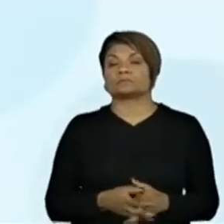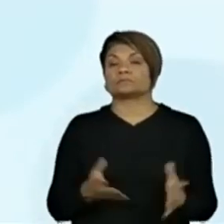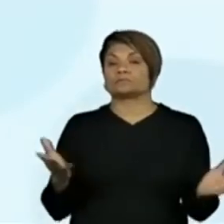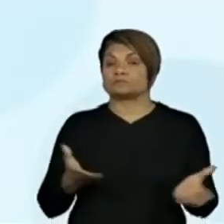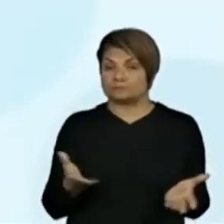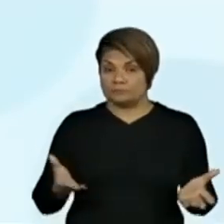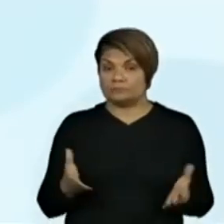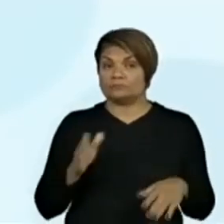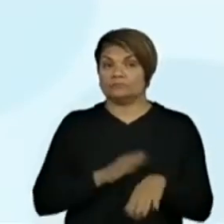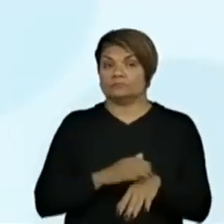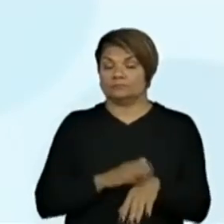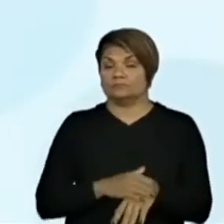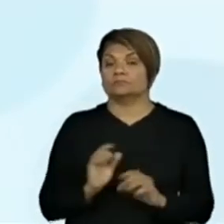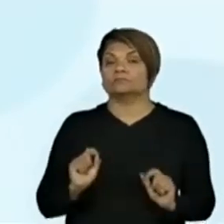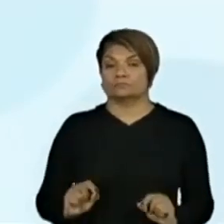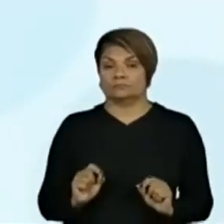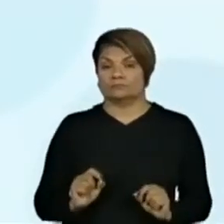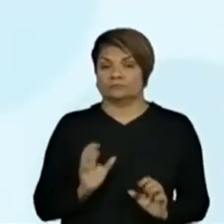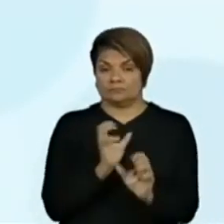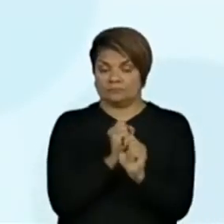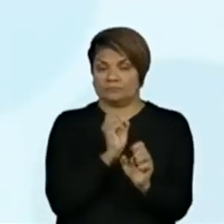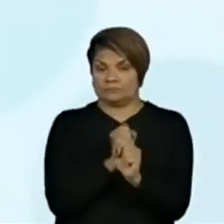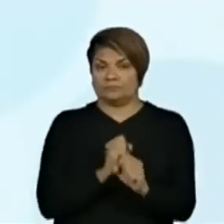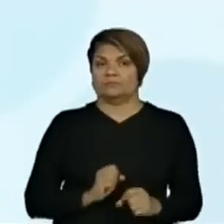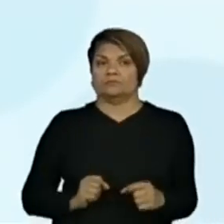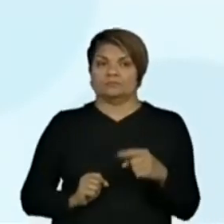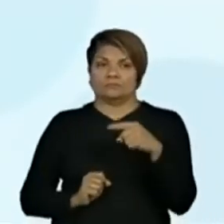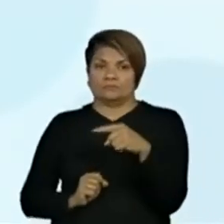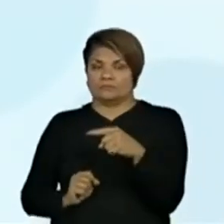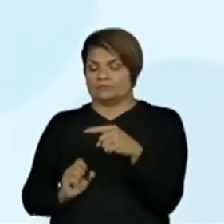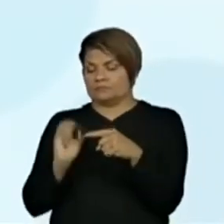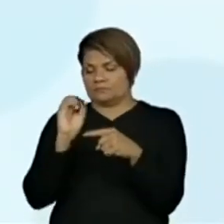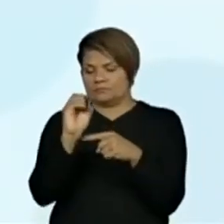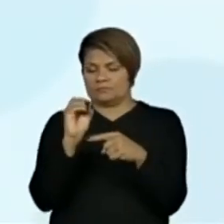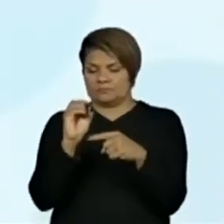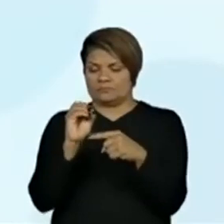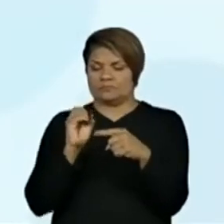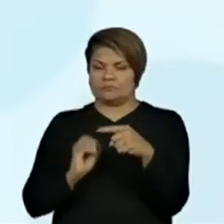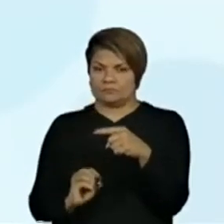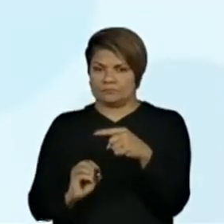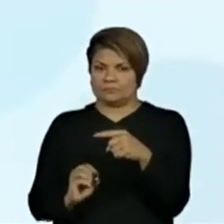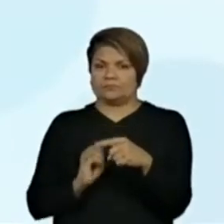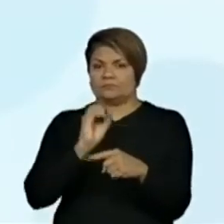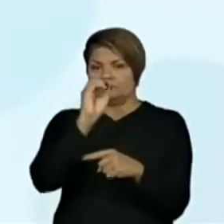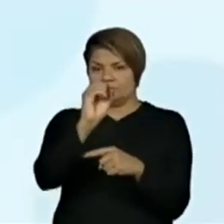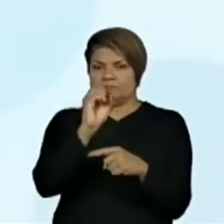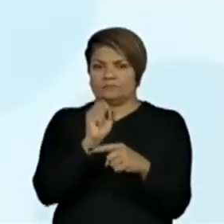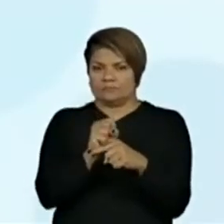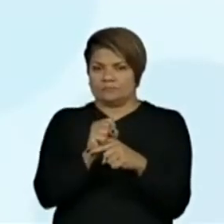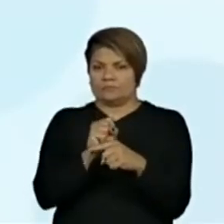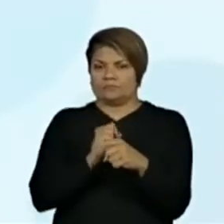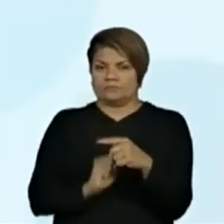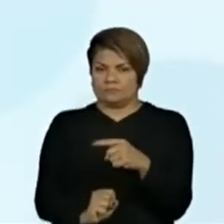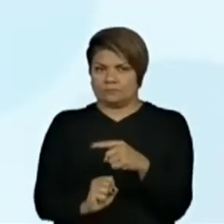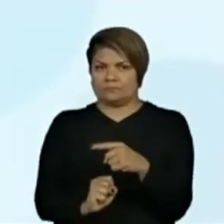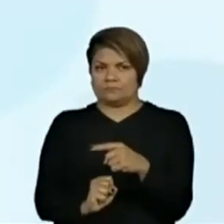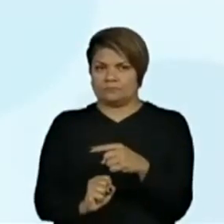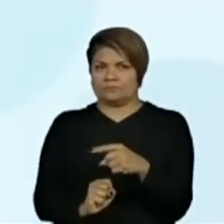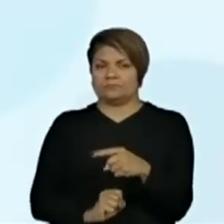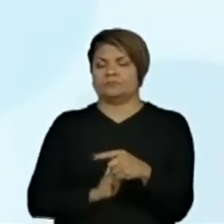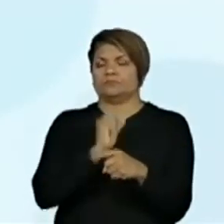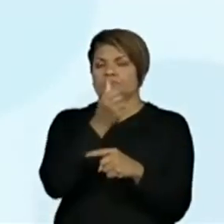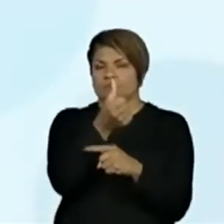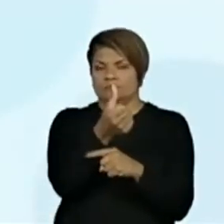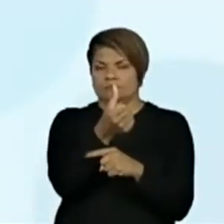vai realizar o quê? Essa adição. Zero mais zero é igual a zero. Zero mais oito é igual a